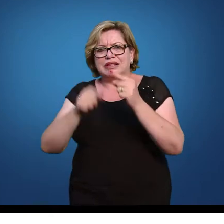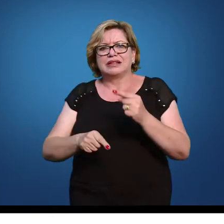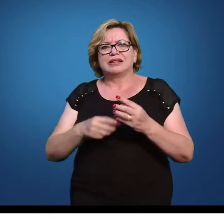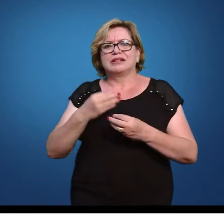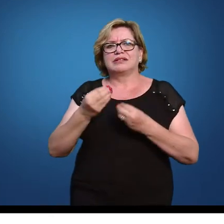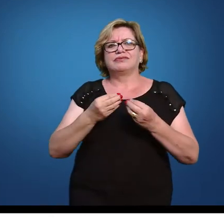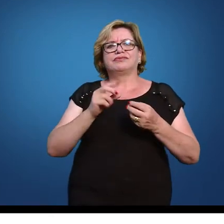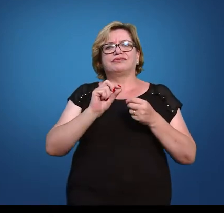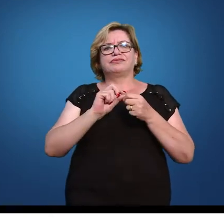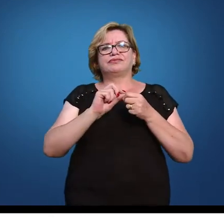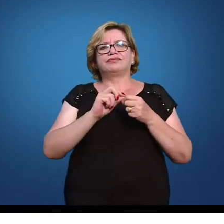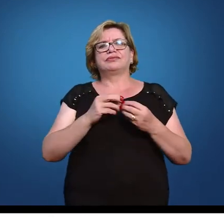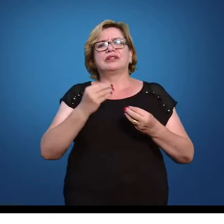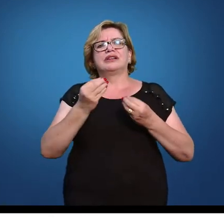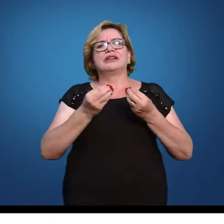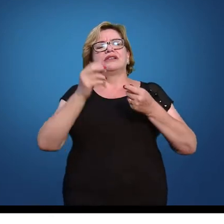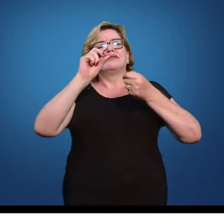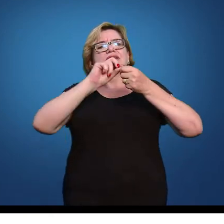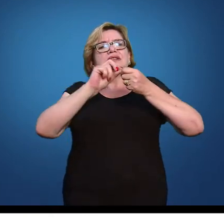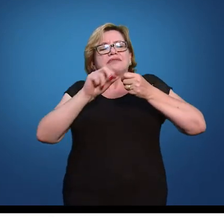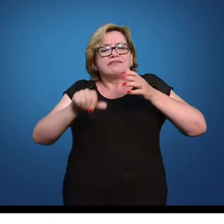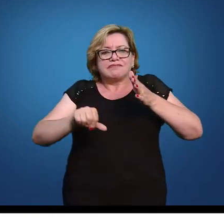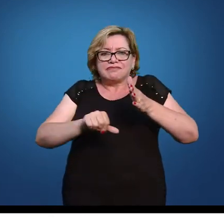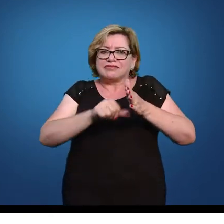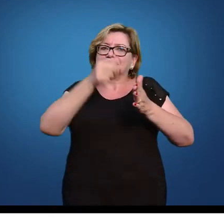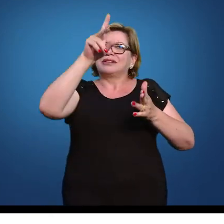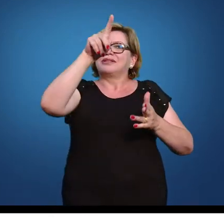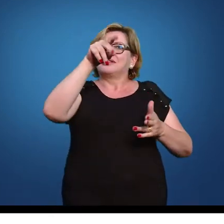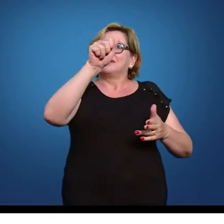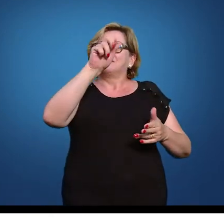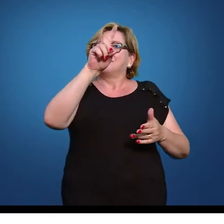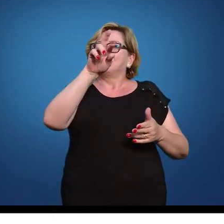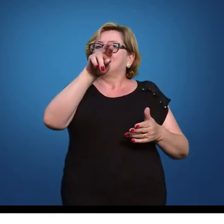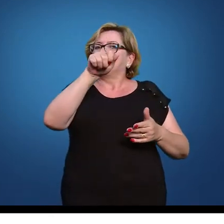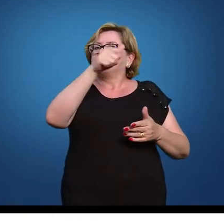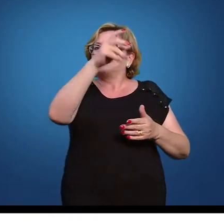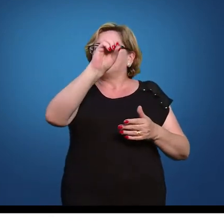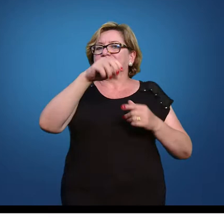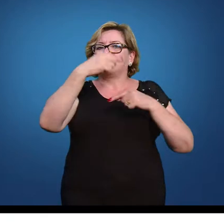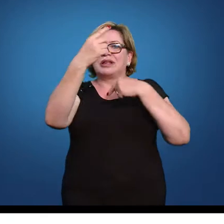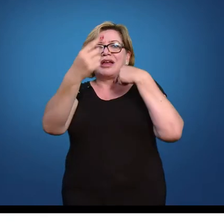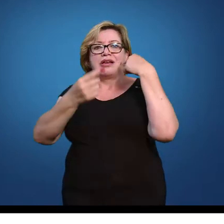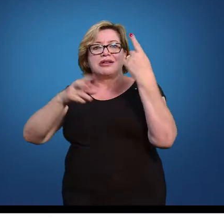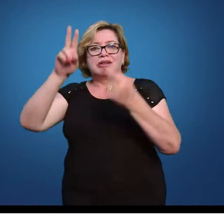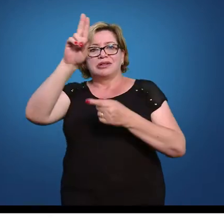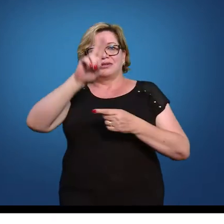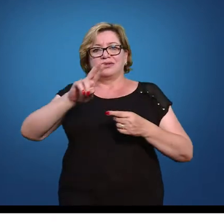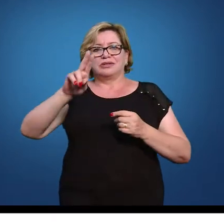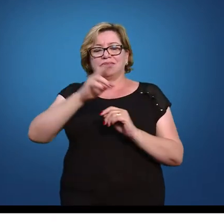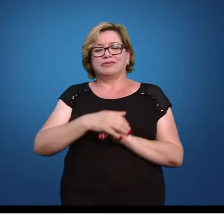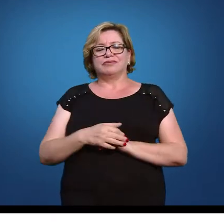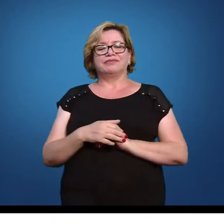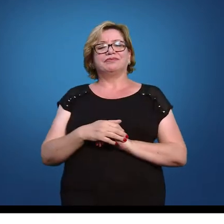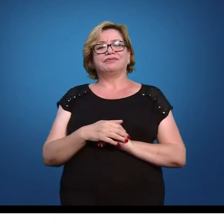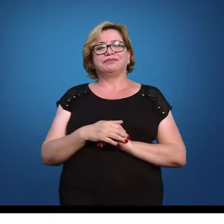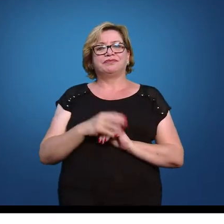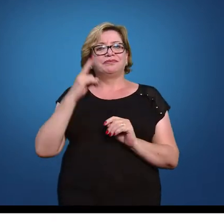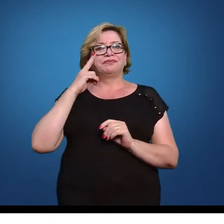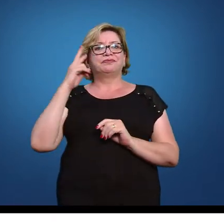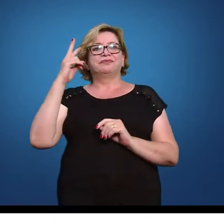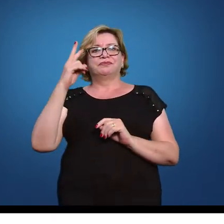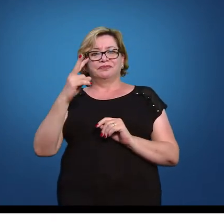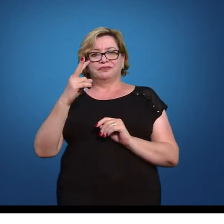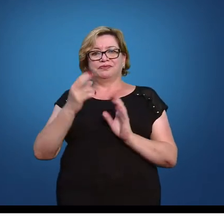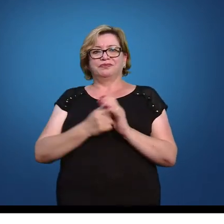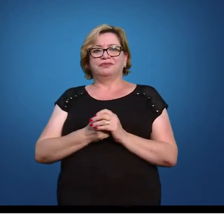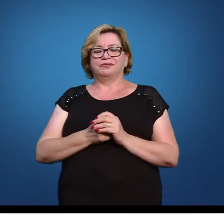valor. Então, obviamente eu preciso padronizar primeiro para depois utilizar. Então, o que a gente vai fazer? Vamos chamar aqui vou